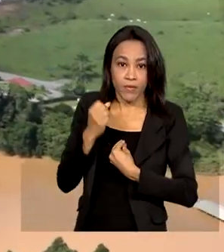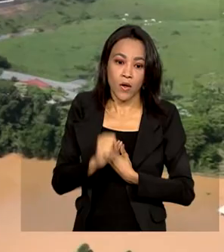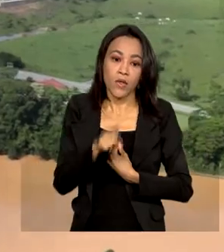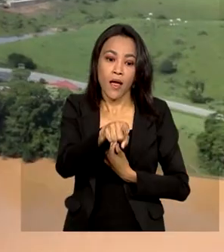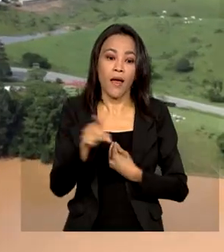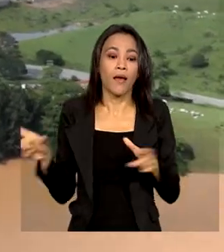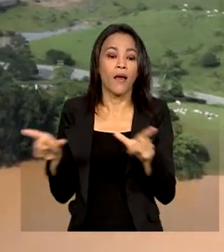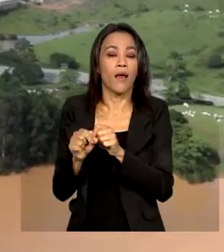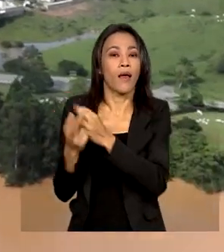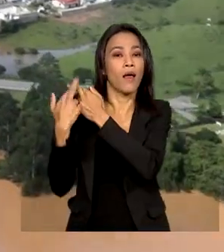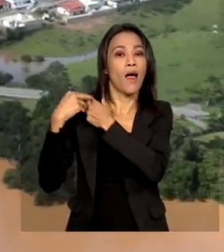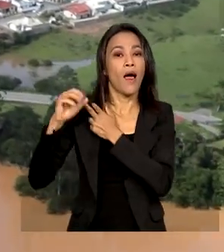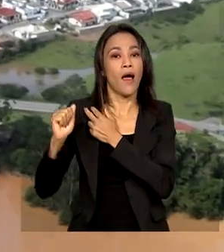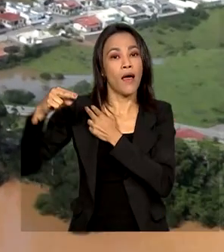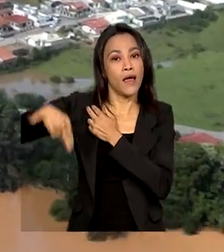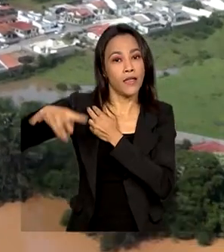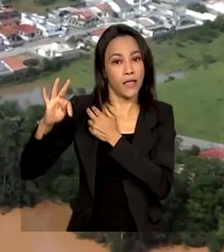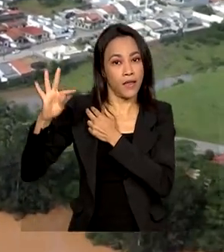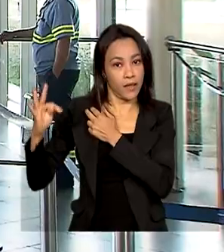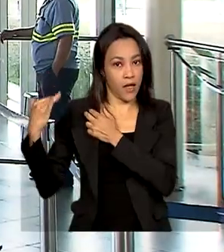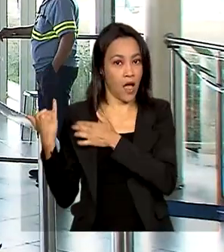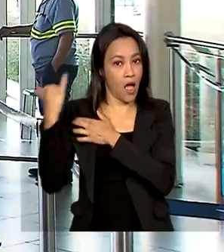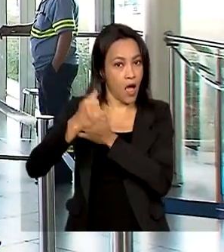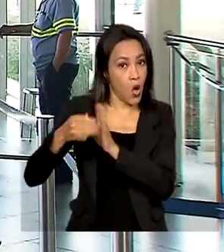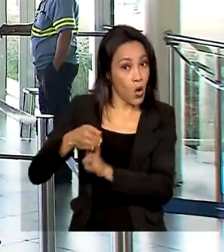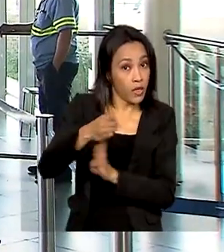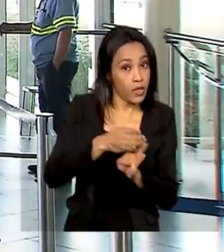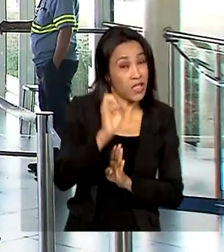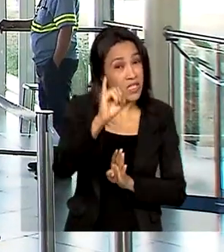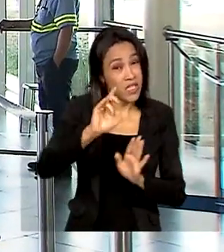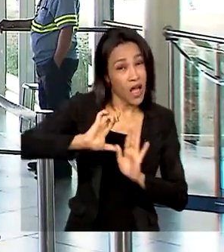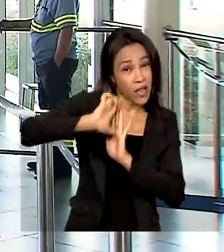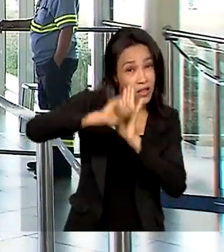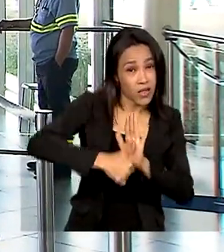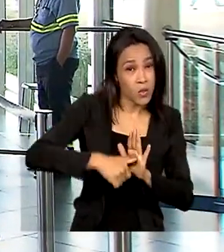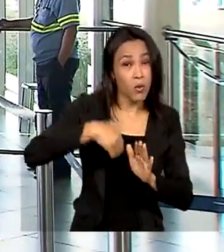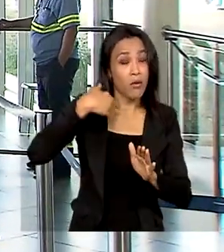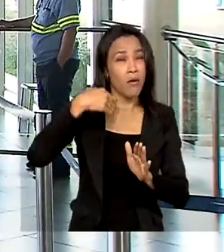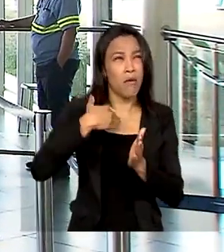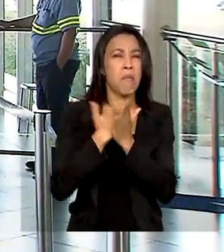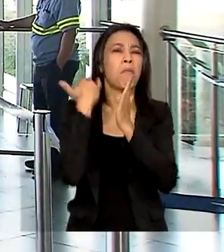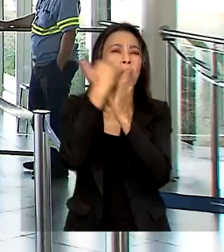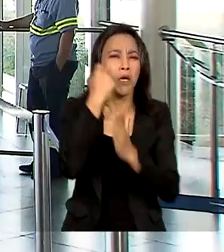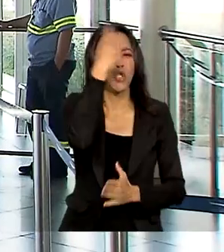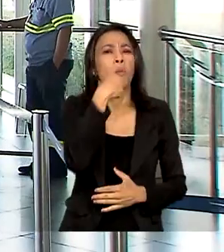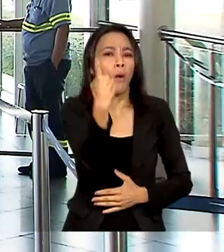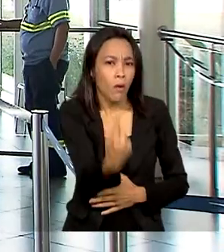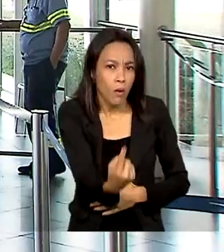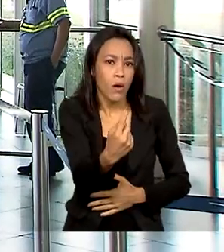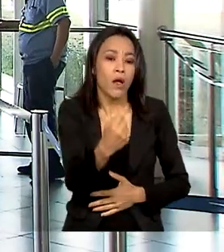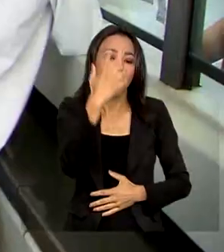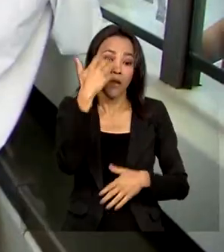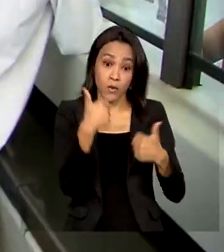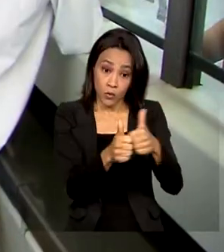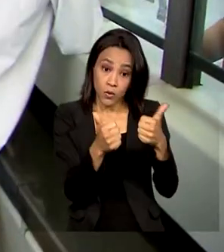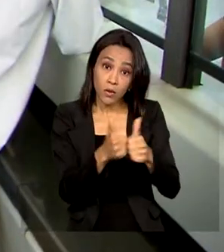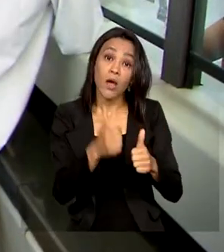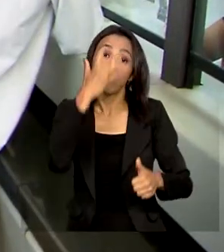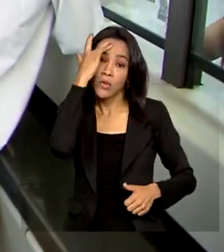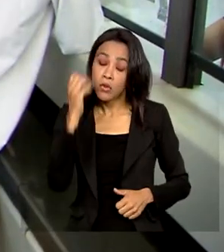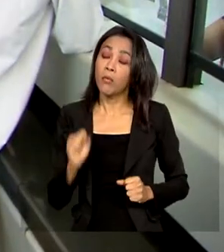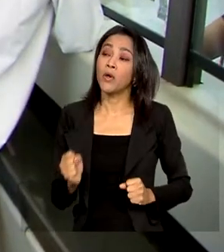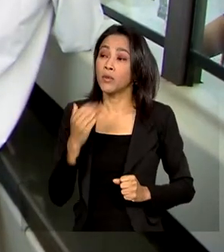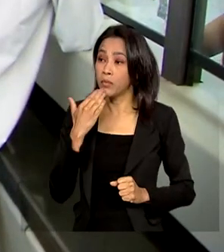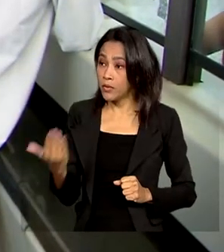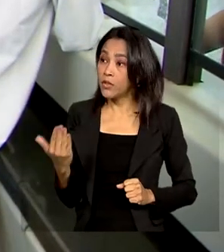Agência Nacional de Transportes Terrestres. Caso ocorra atraso de mais de uma hora no horário do embarque, o passageiro pode optar por